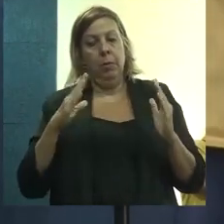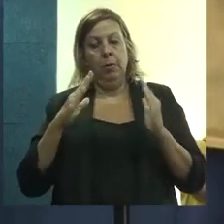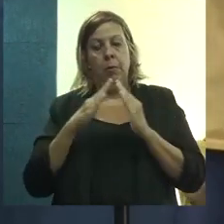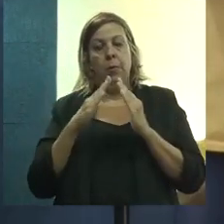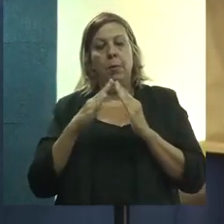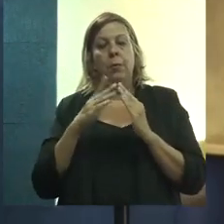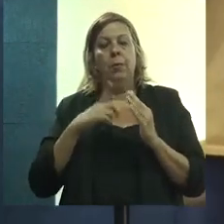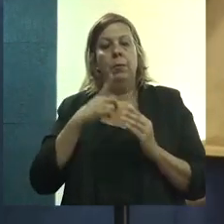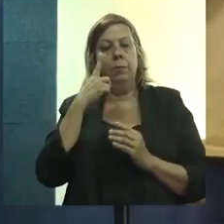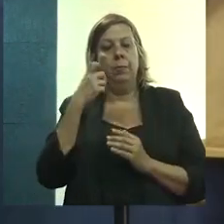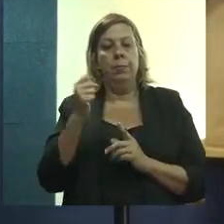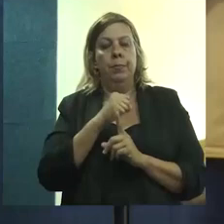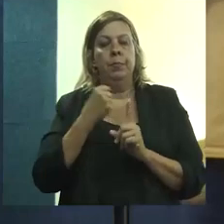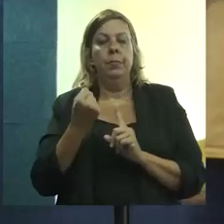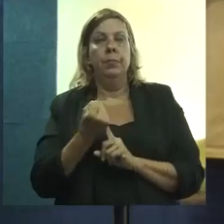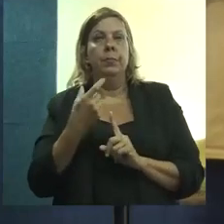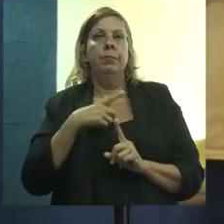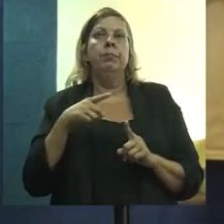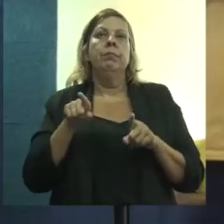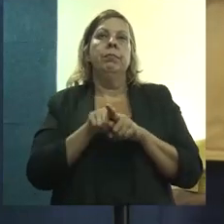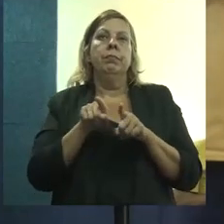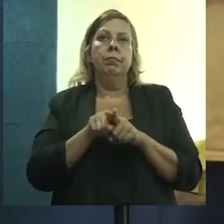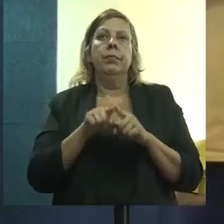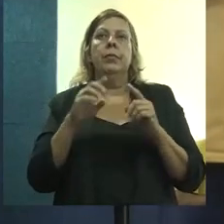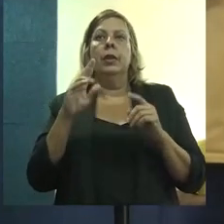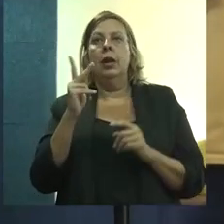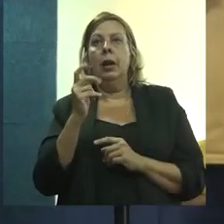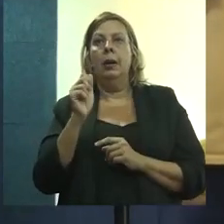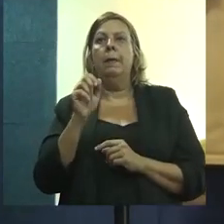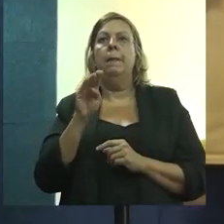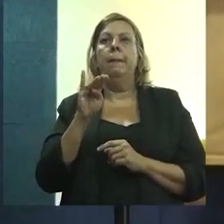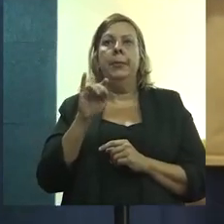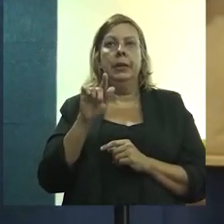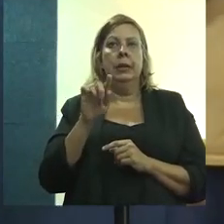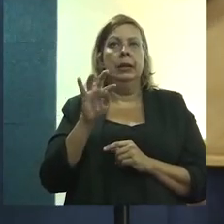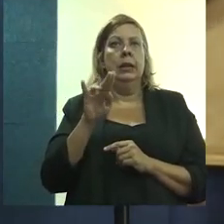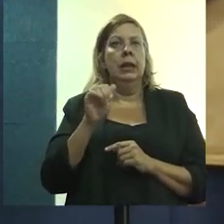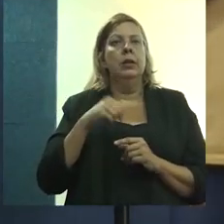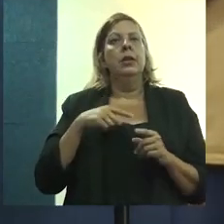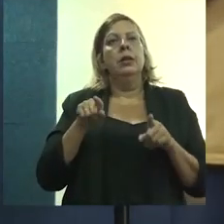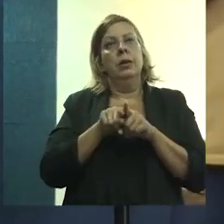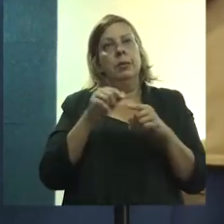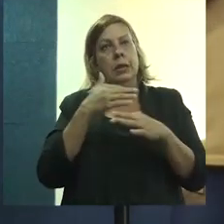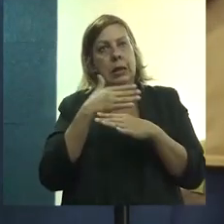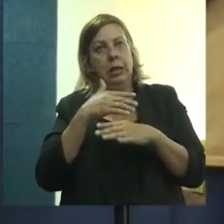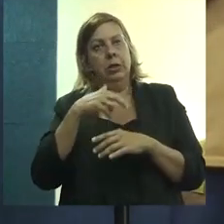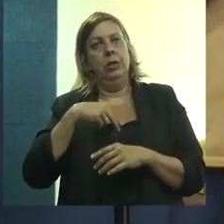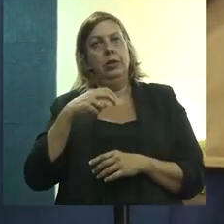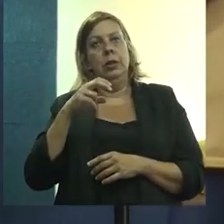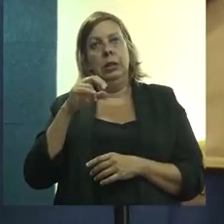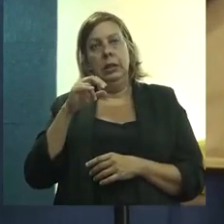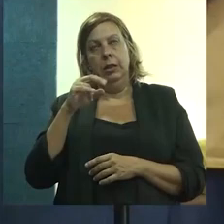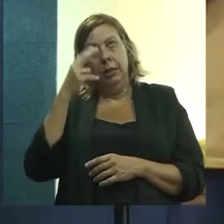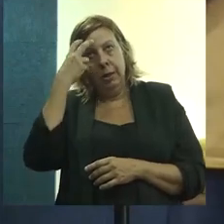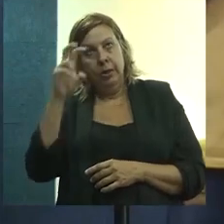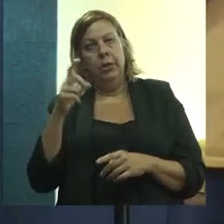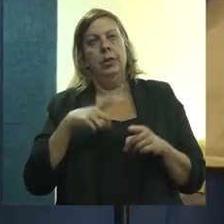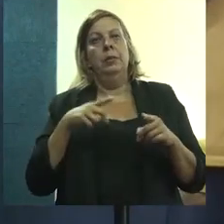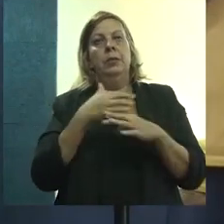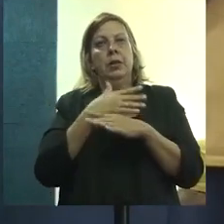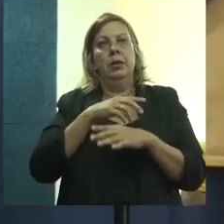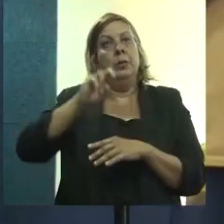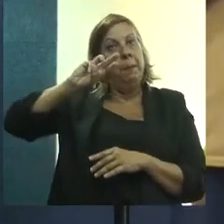como habitação, de interesse social, habitabilidade, cidades inteligentes e cidades mil. Pós